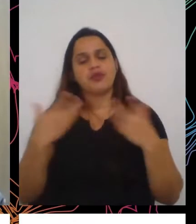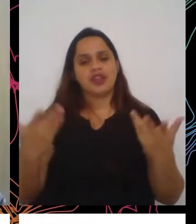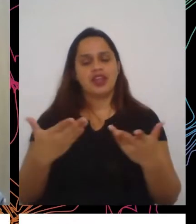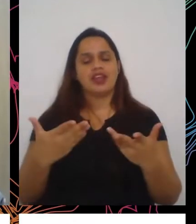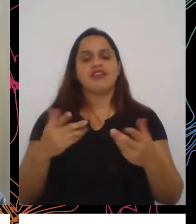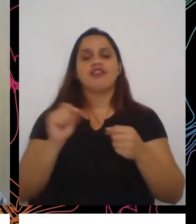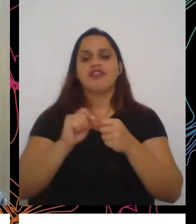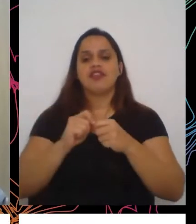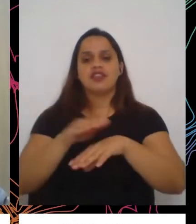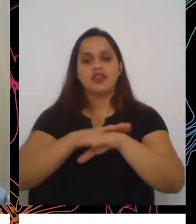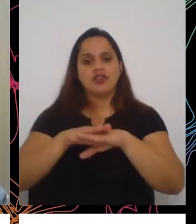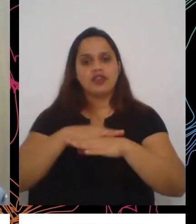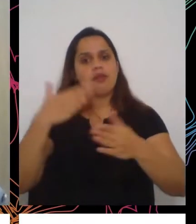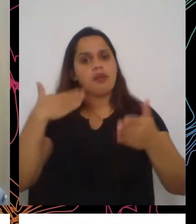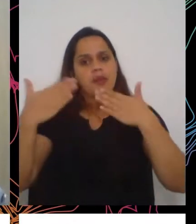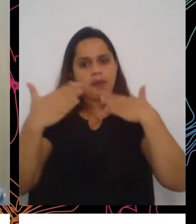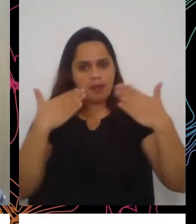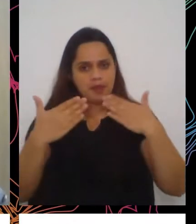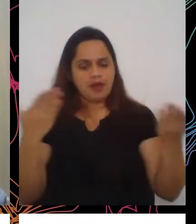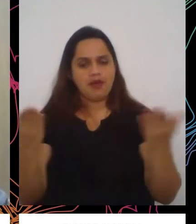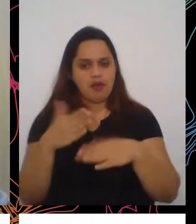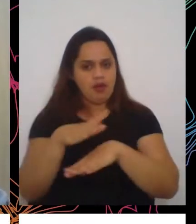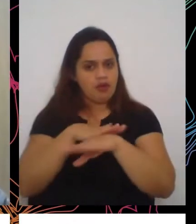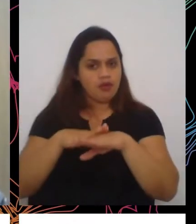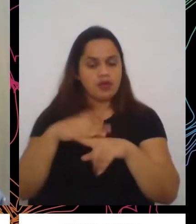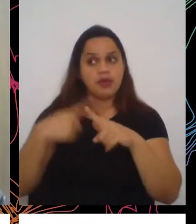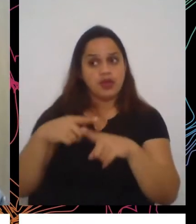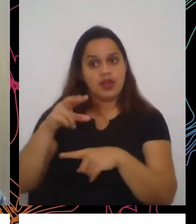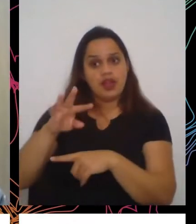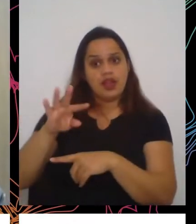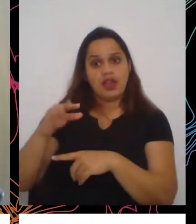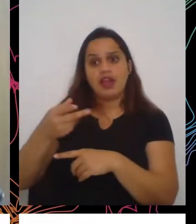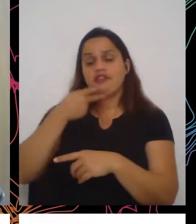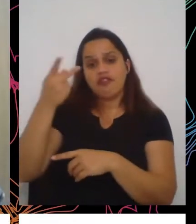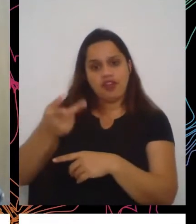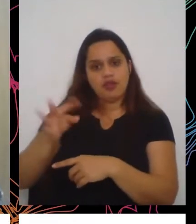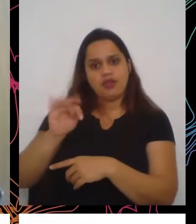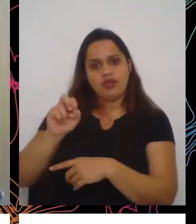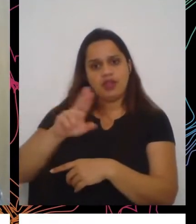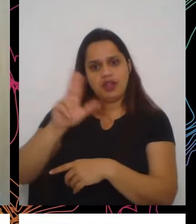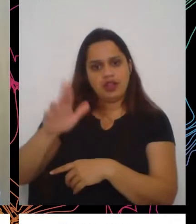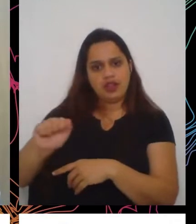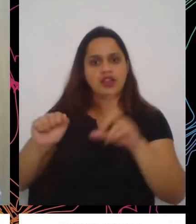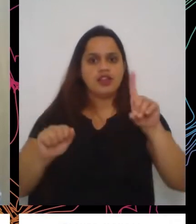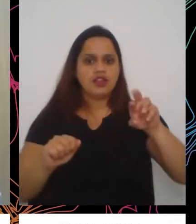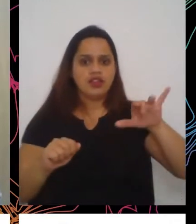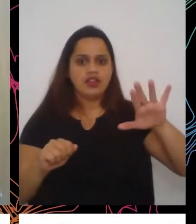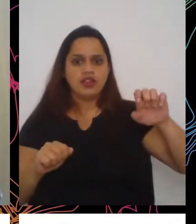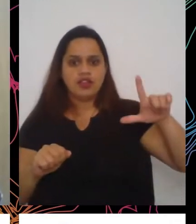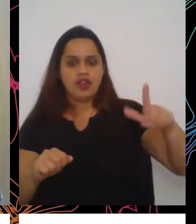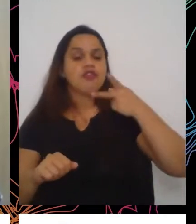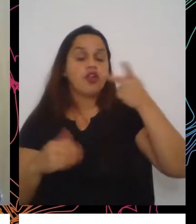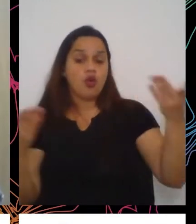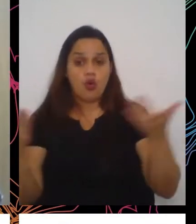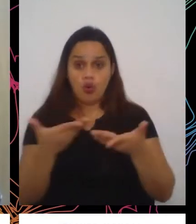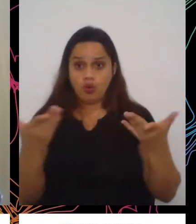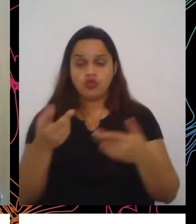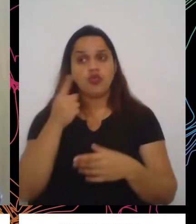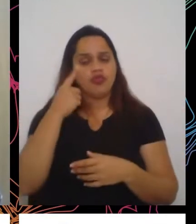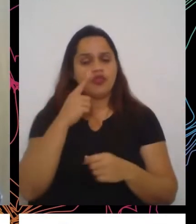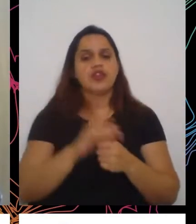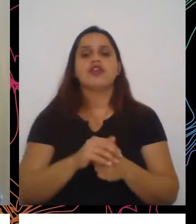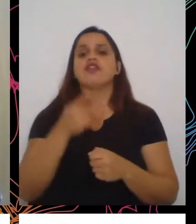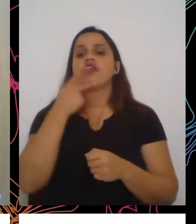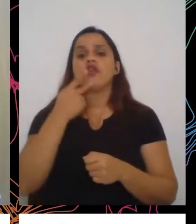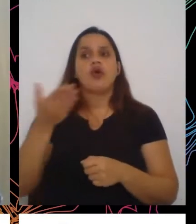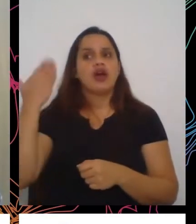pela Tereza quanto pelo Daniel, porque hoje ainda eu ouvia, né, se nós tínhamos lá no início da pandemia muitas pessoas na porta do